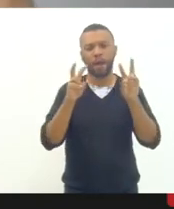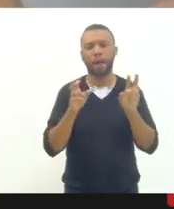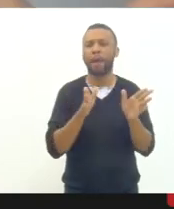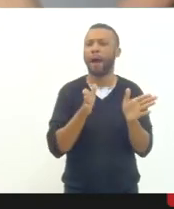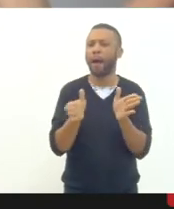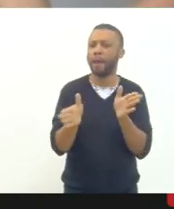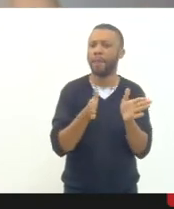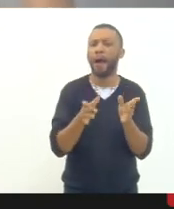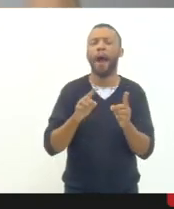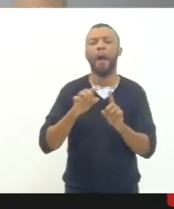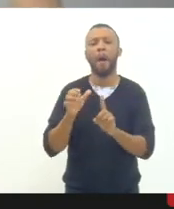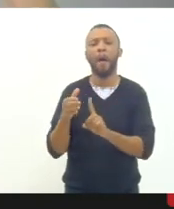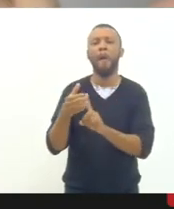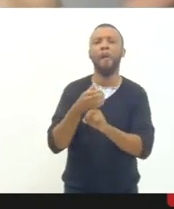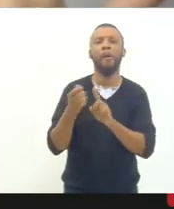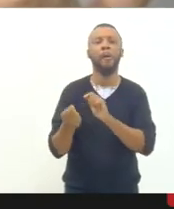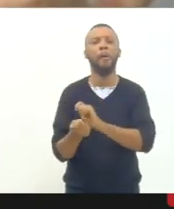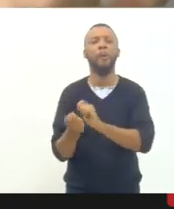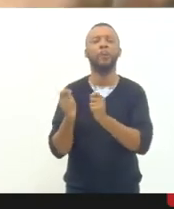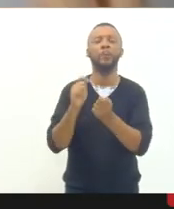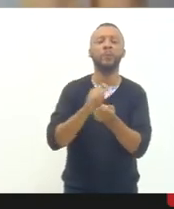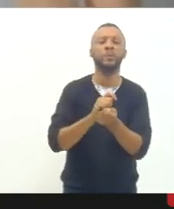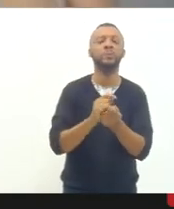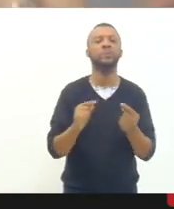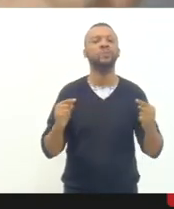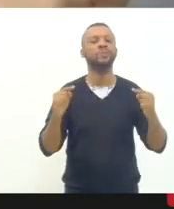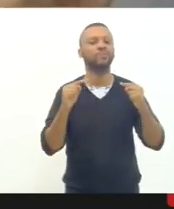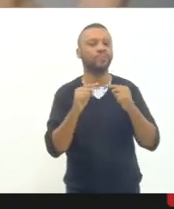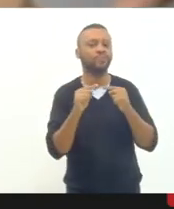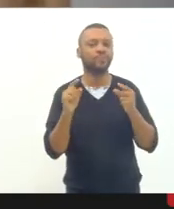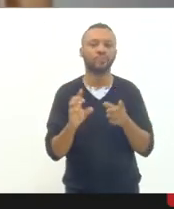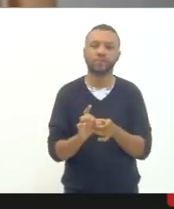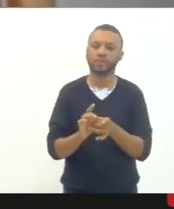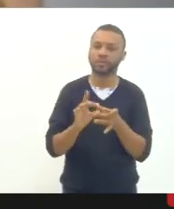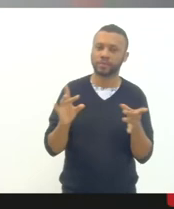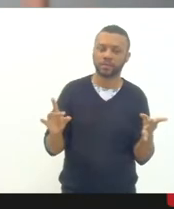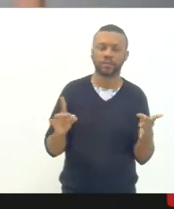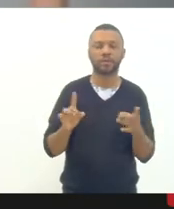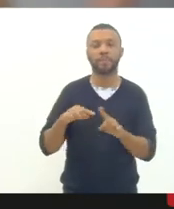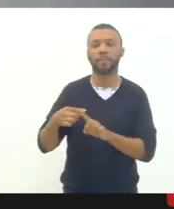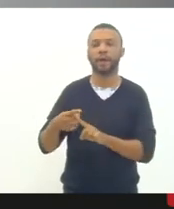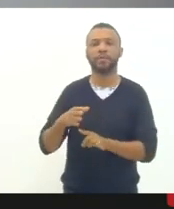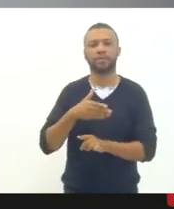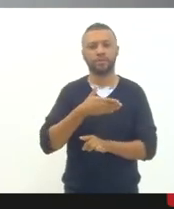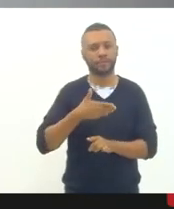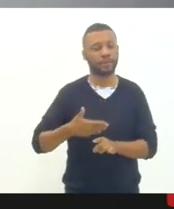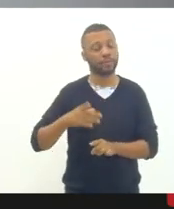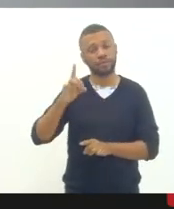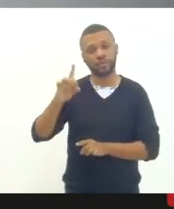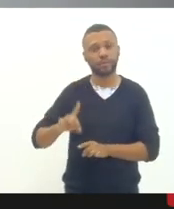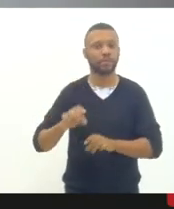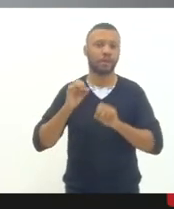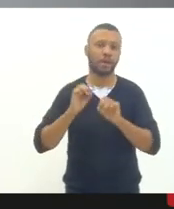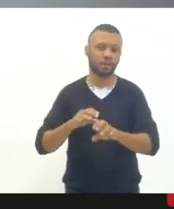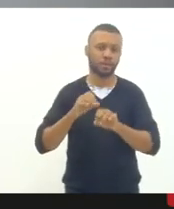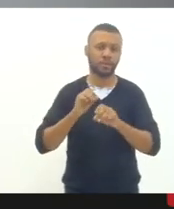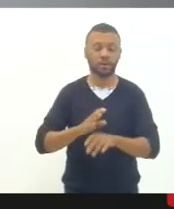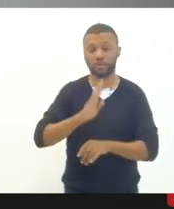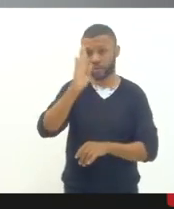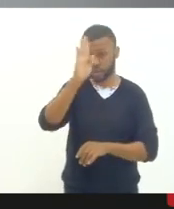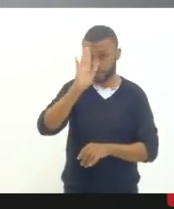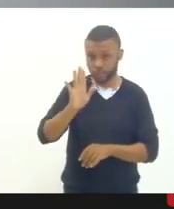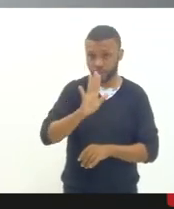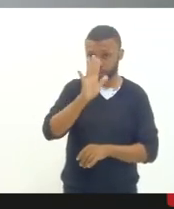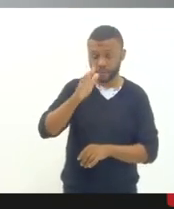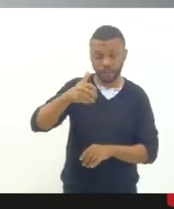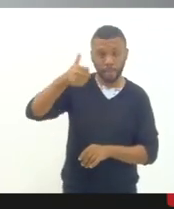aceitabilidade adaptabilidade disponibilidade e governança do direito à educação e o Brasil fica